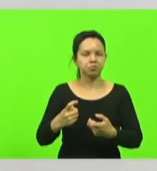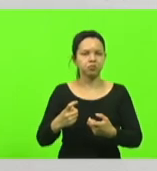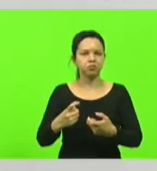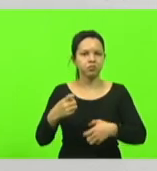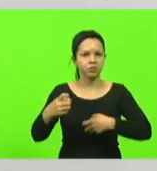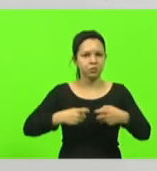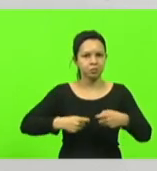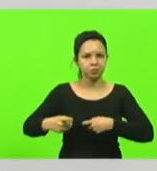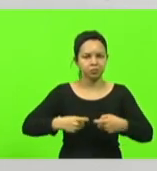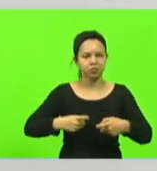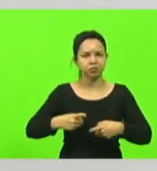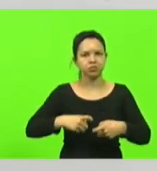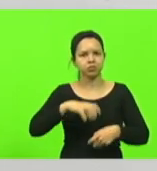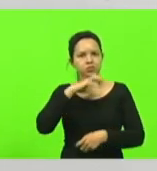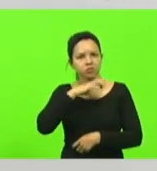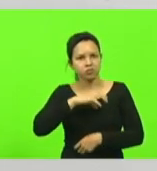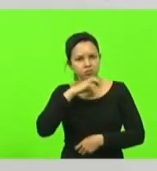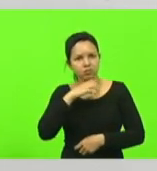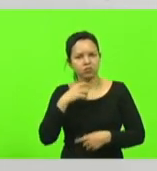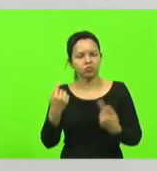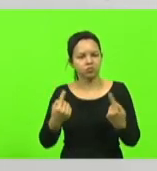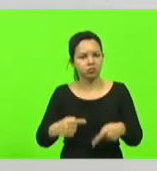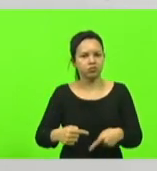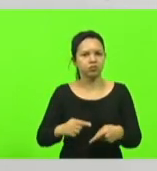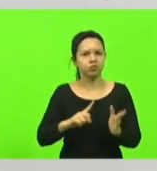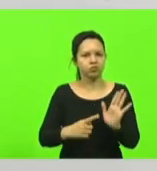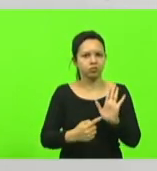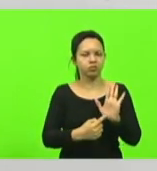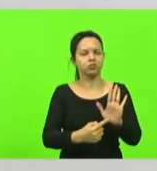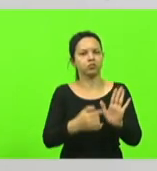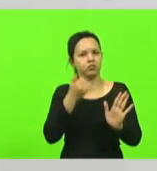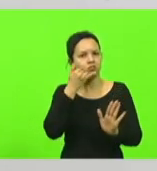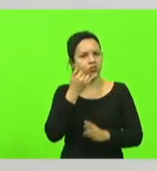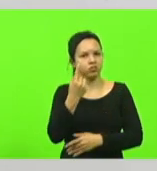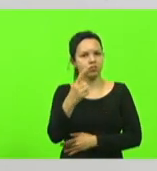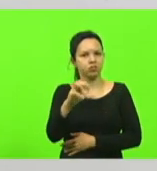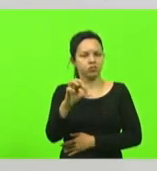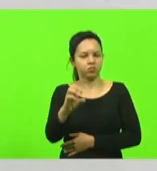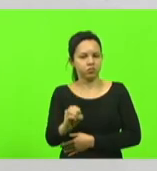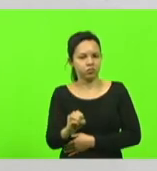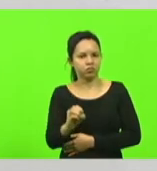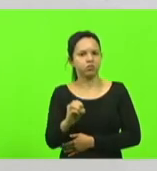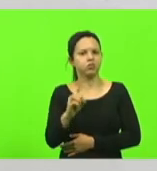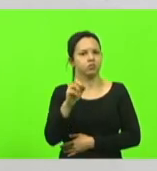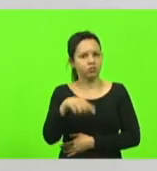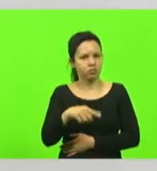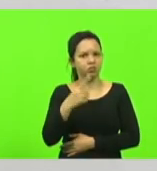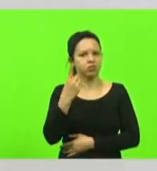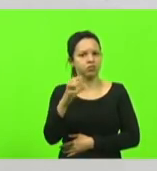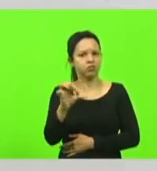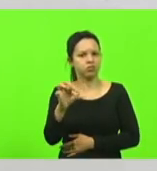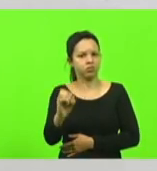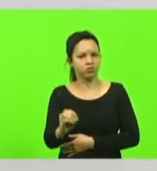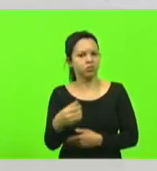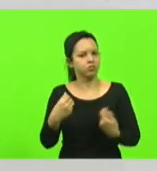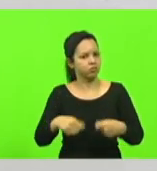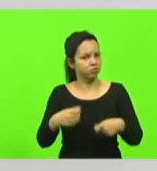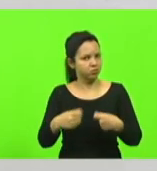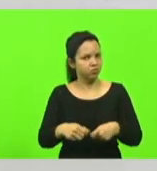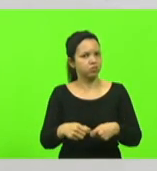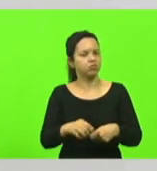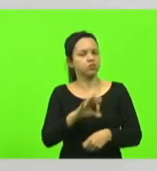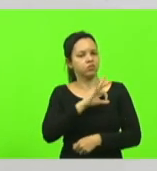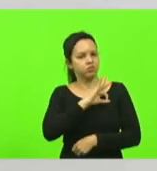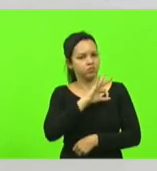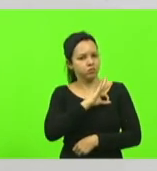ou quem quer vai denunciar liga para o 190 tudo termina ligando para 190 e gente tem que ter polícia para atender a ocorrência